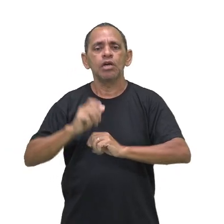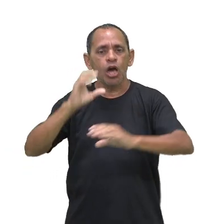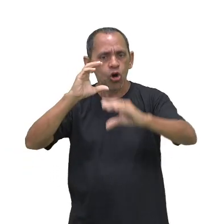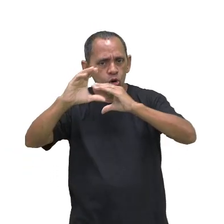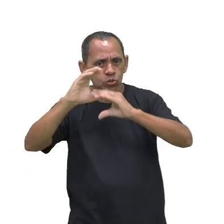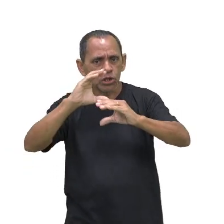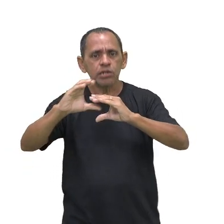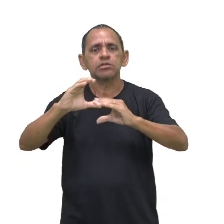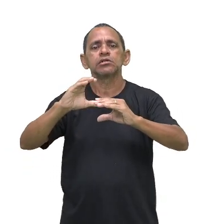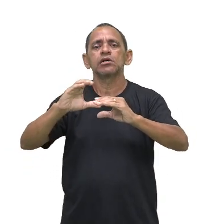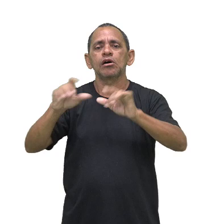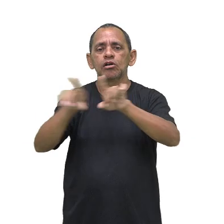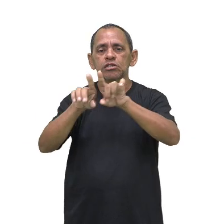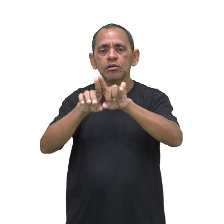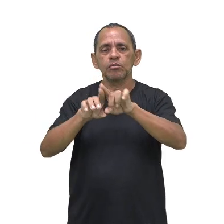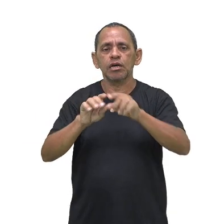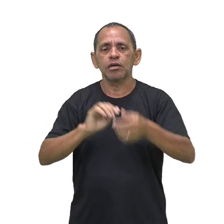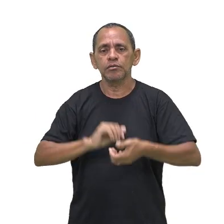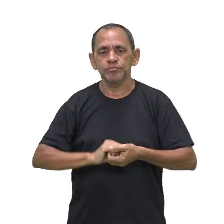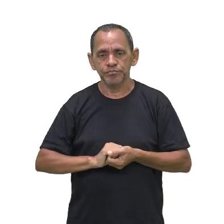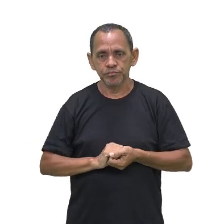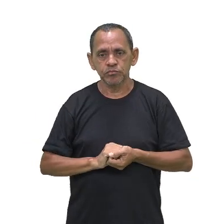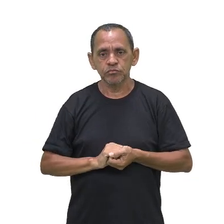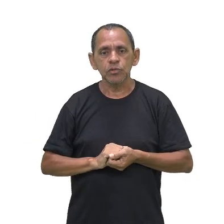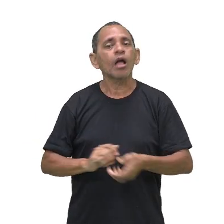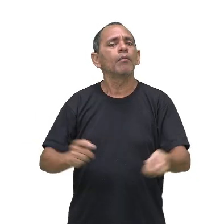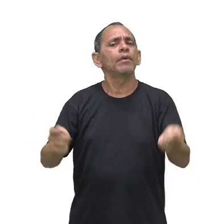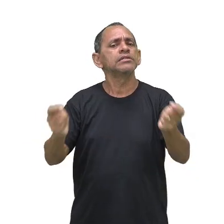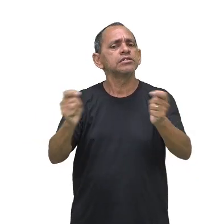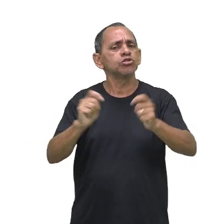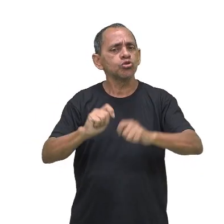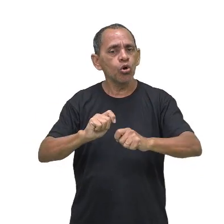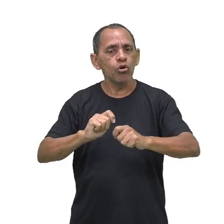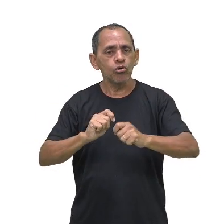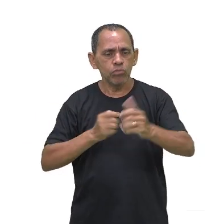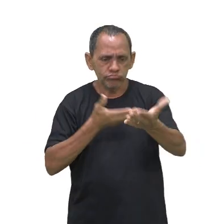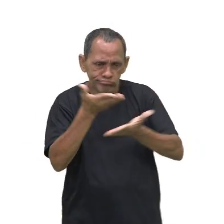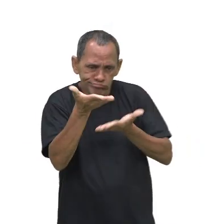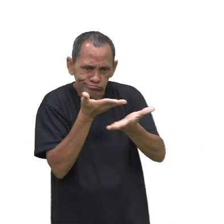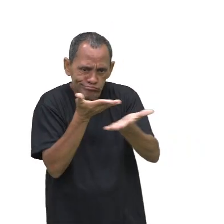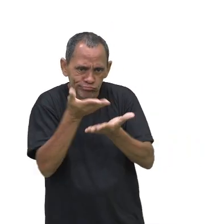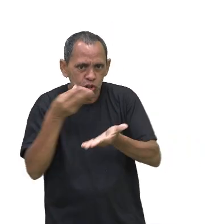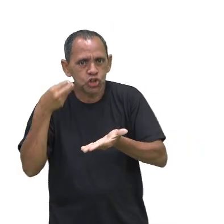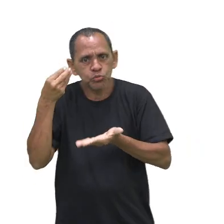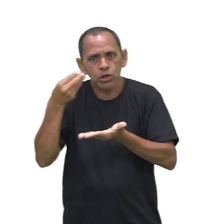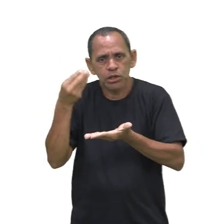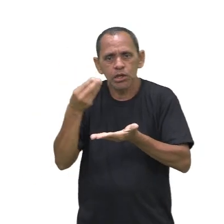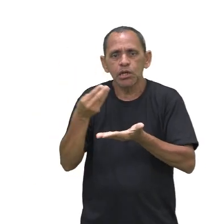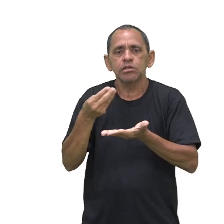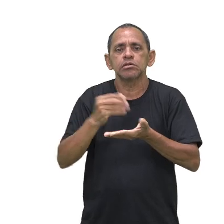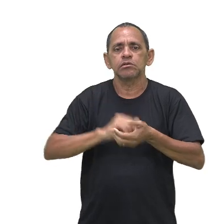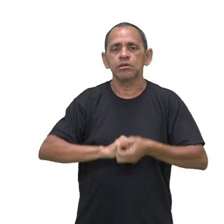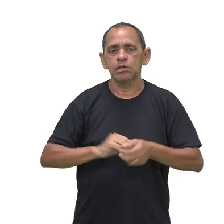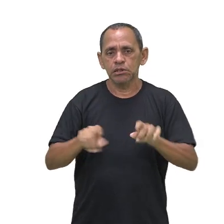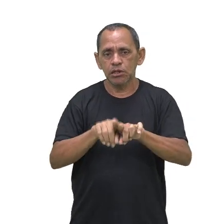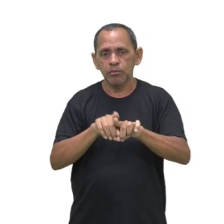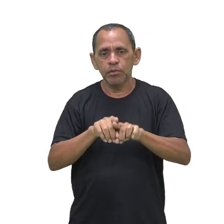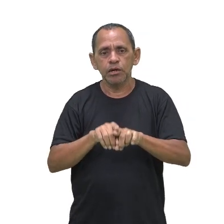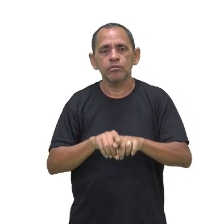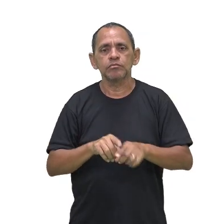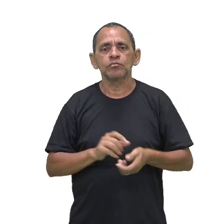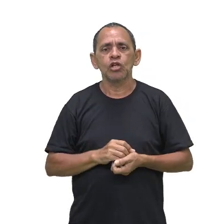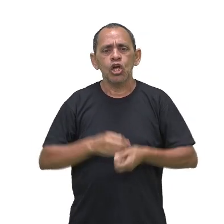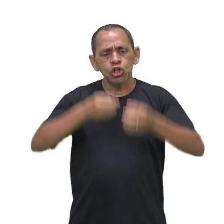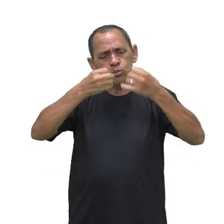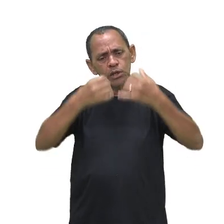comunicação. E ela também possibilitou uma troca de experiências. Quando dissemos que um